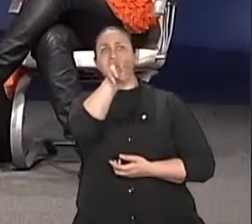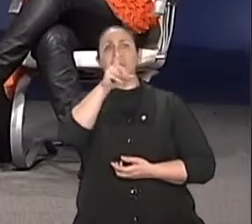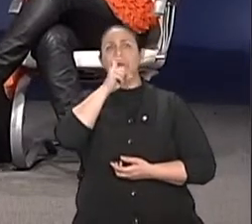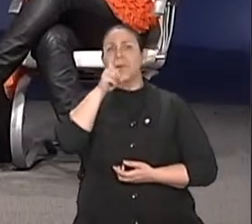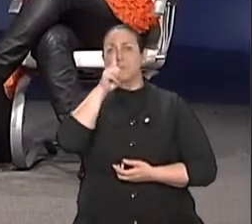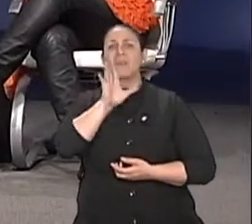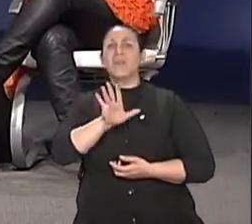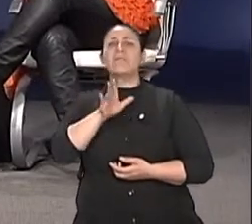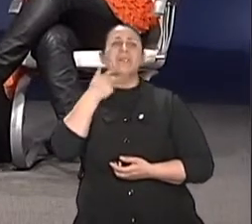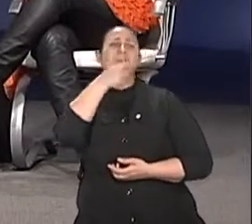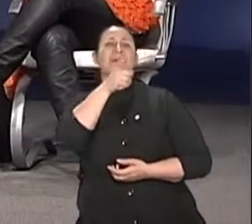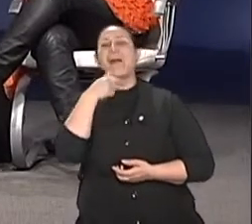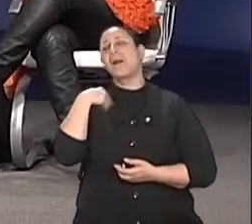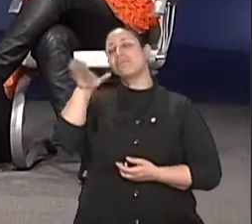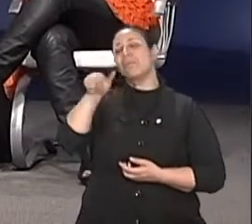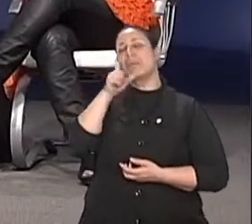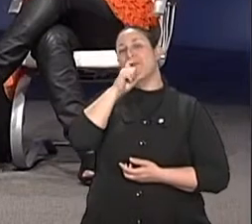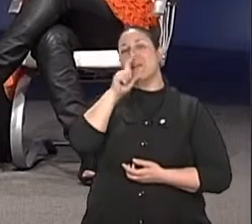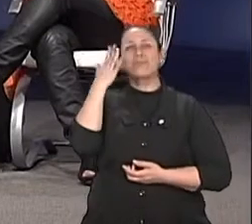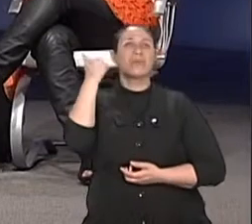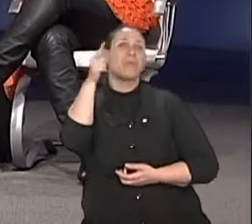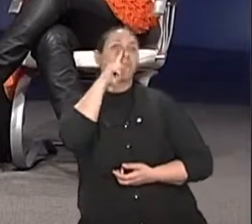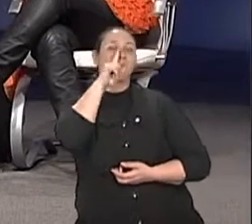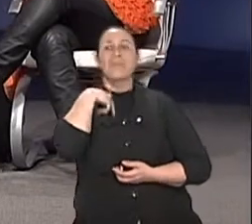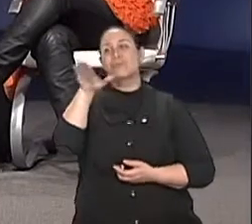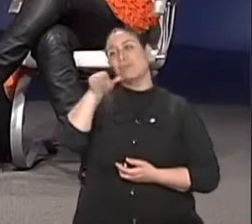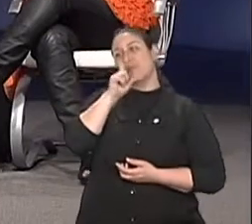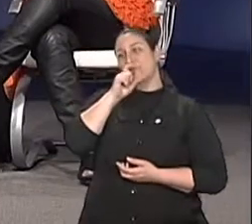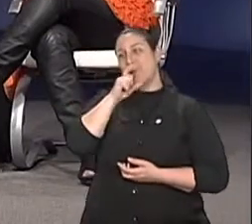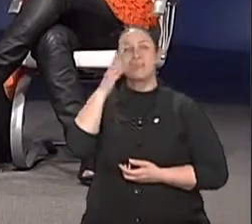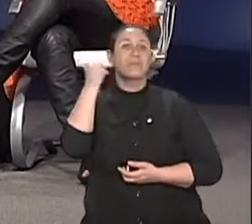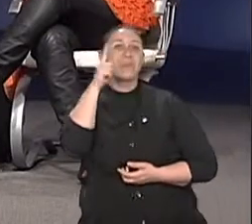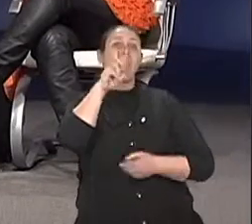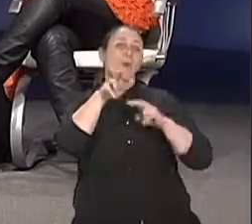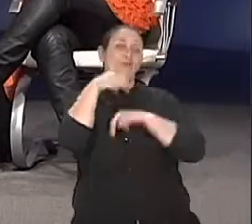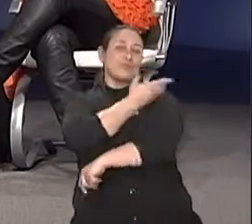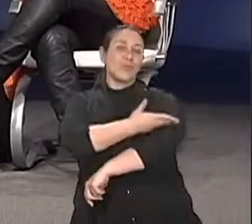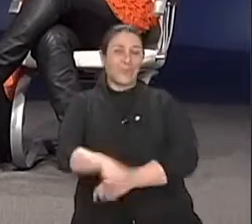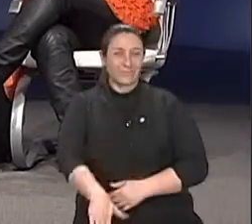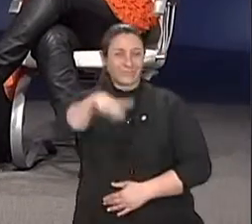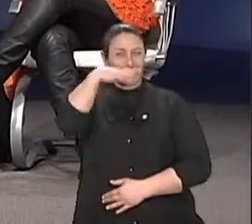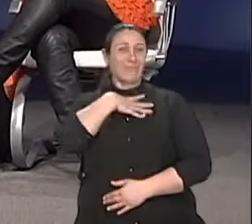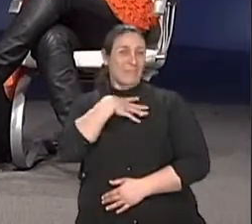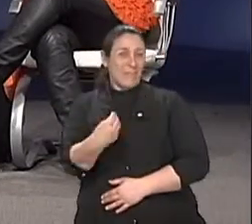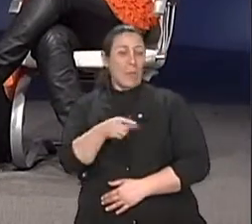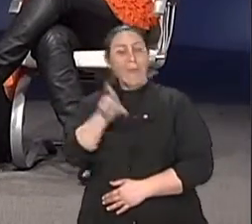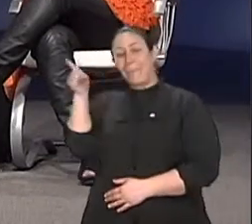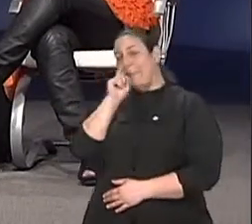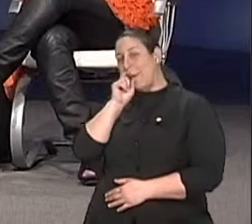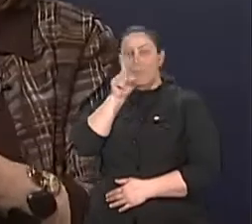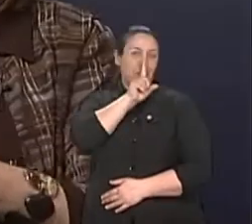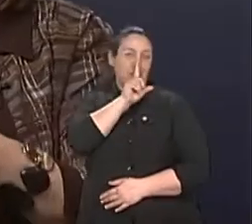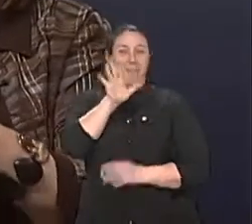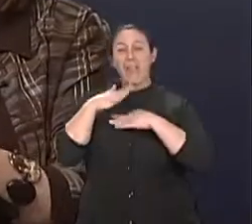marido e mulher. É, ali tem marido e mulher e quando começa isso, a primeira coisa que a gente diz é assim,